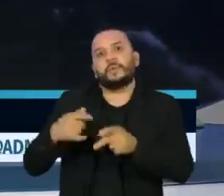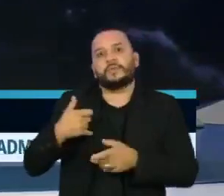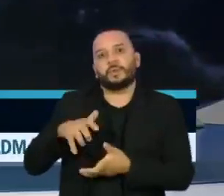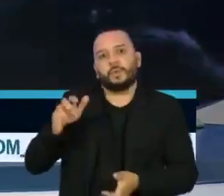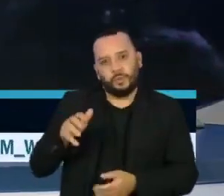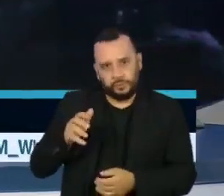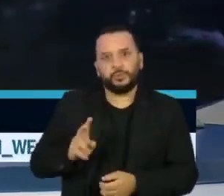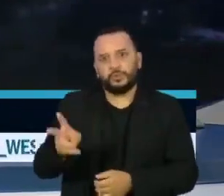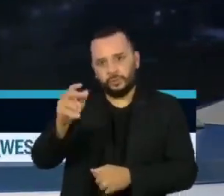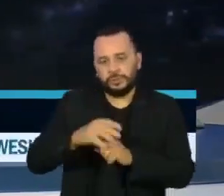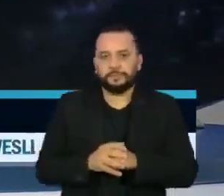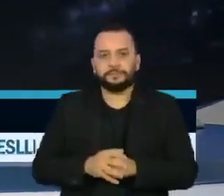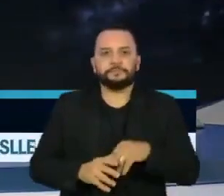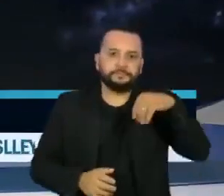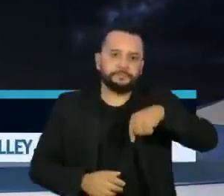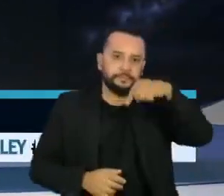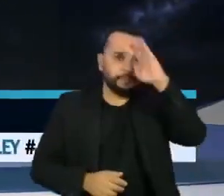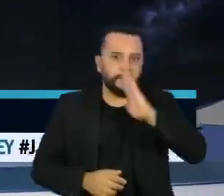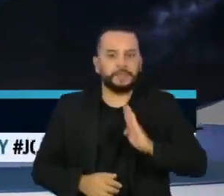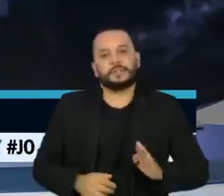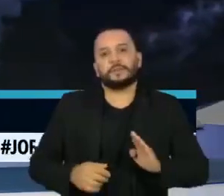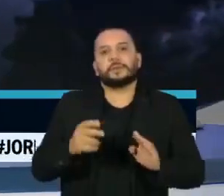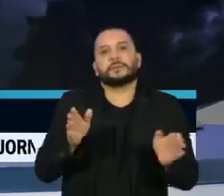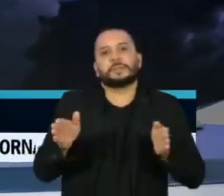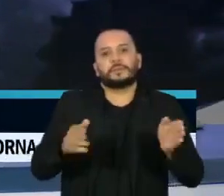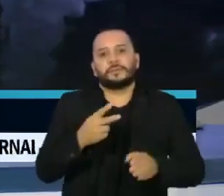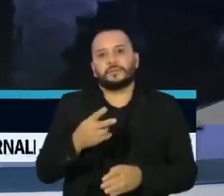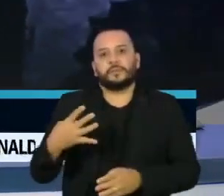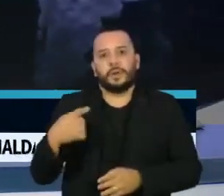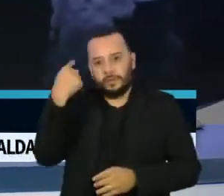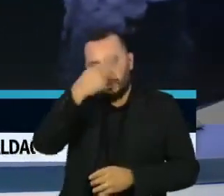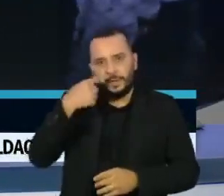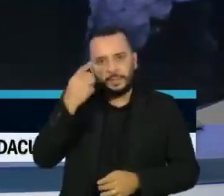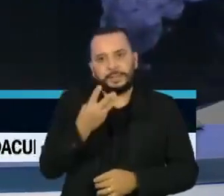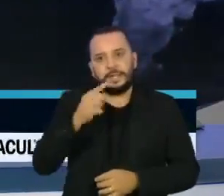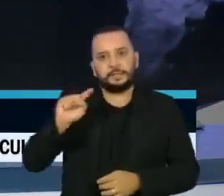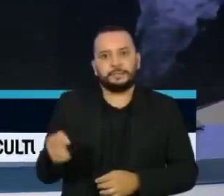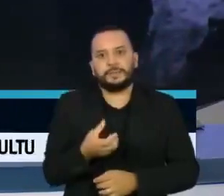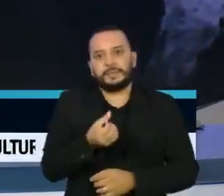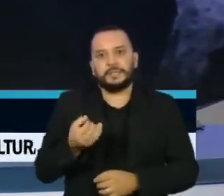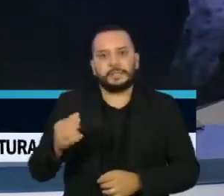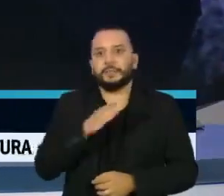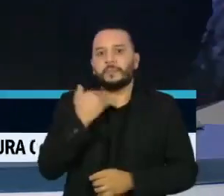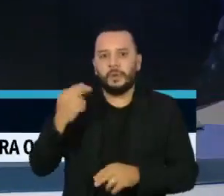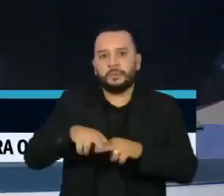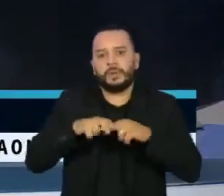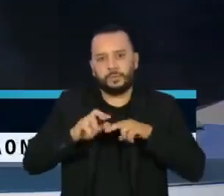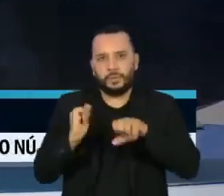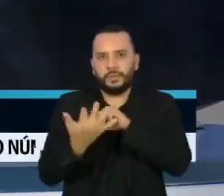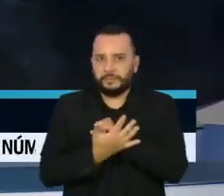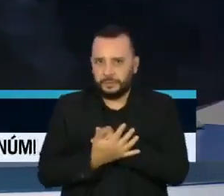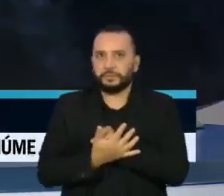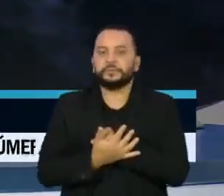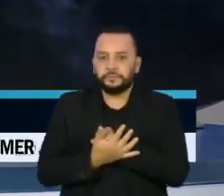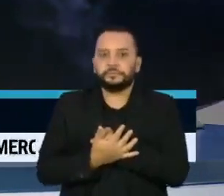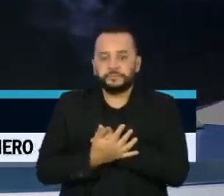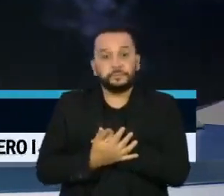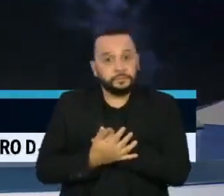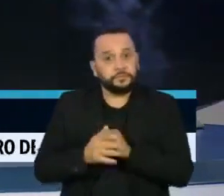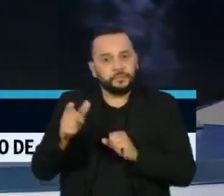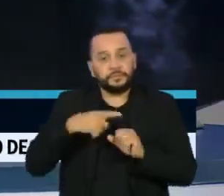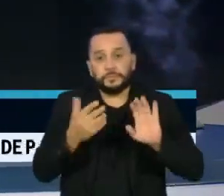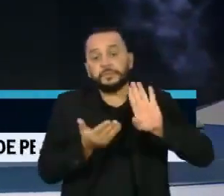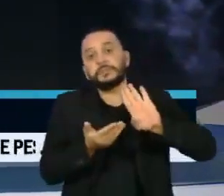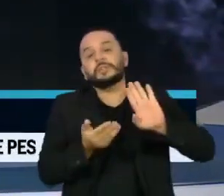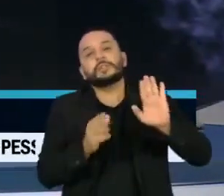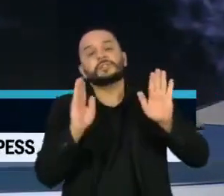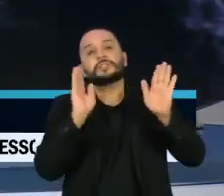E o Brasil registrou nas últimas 24 horas 3.600 mortes por covid-19, sem os números do Ceará, que